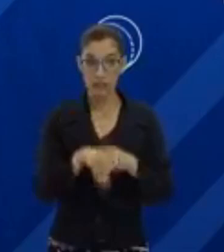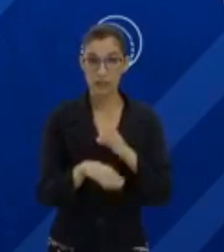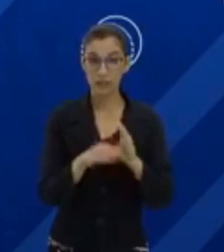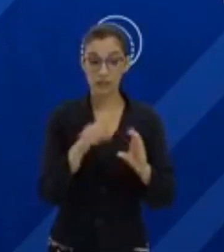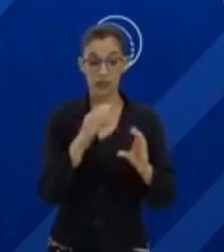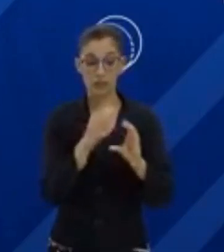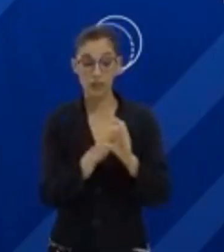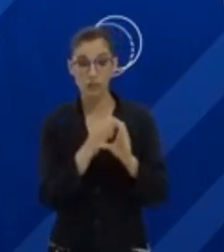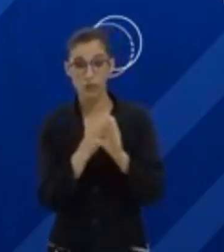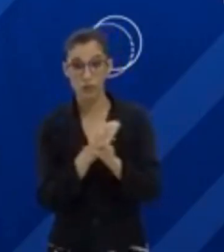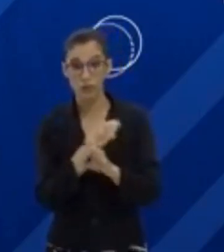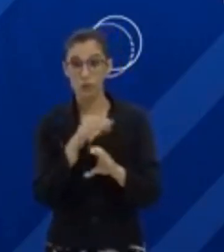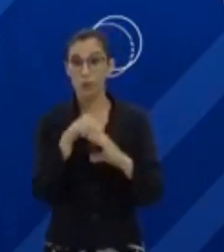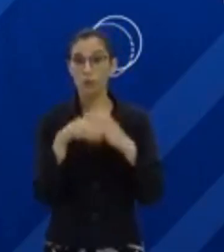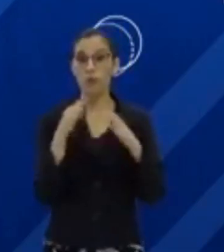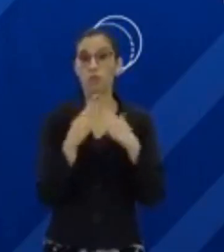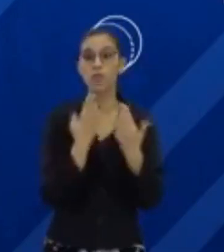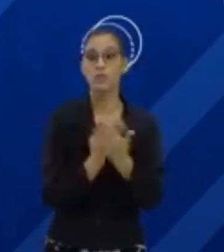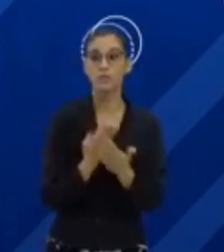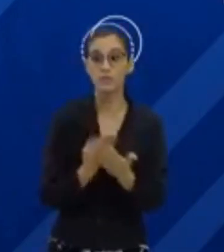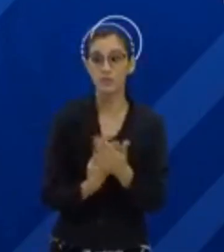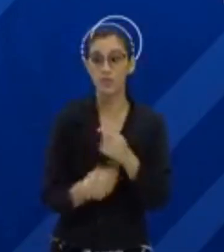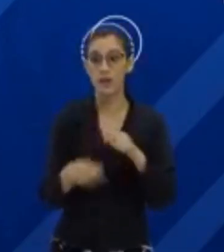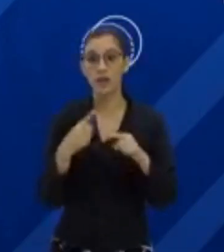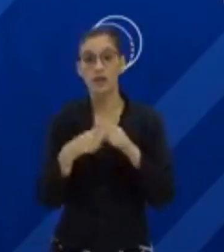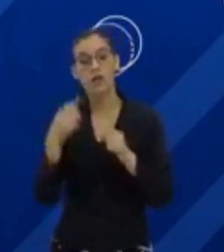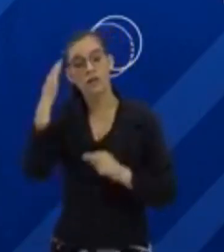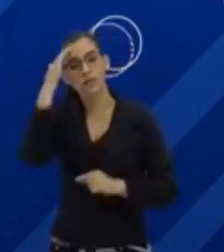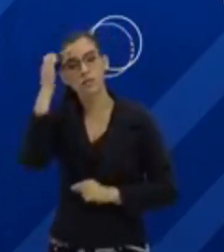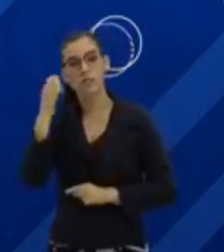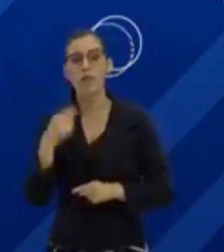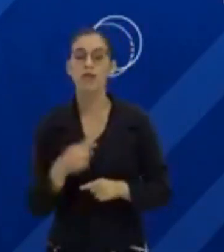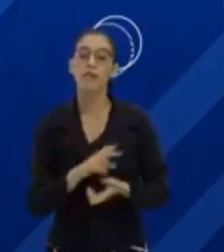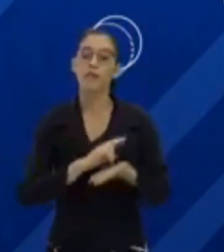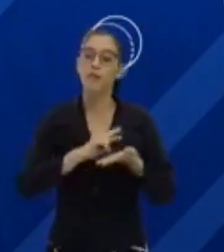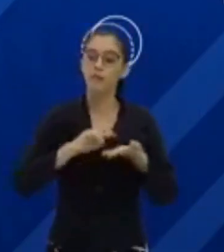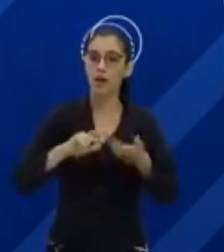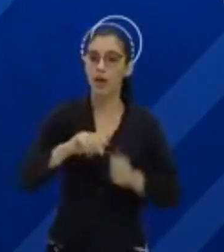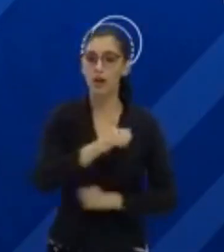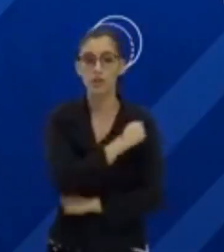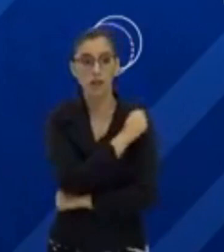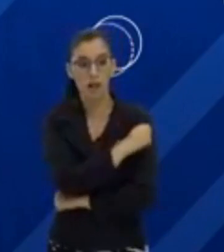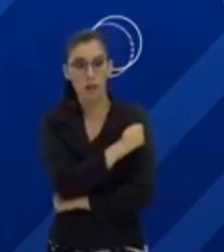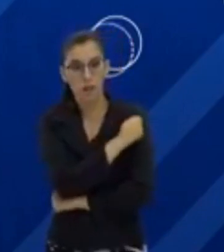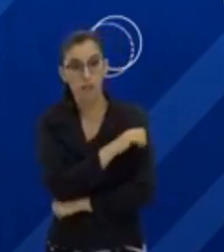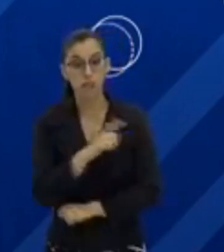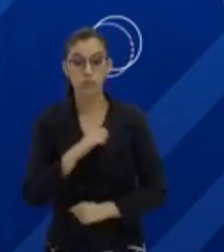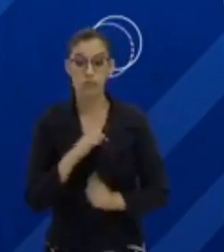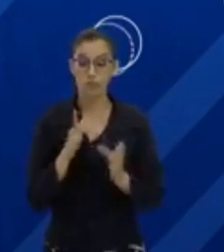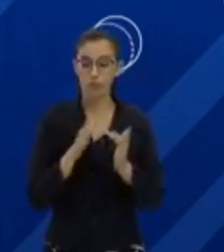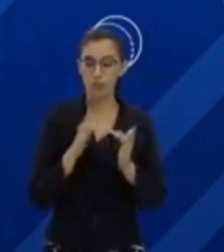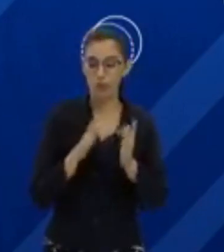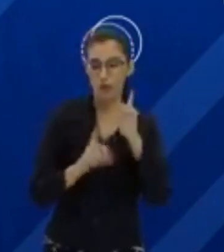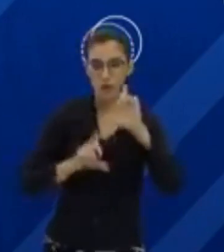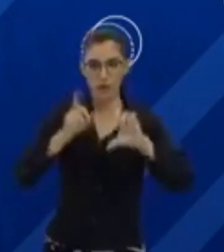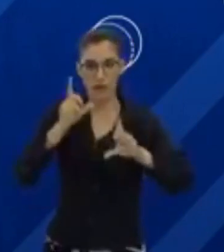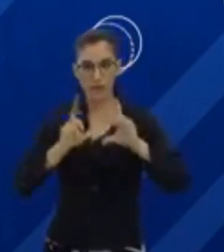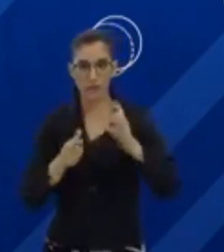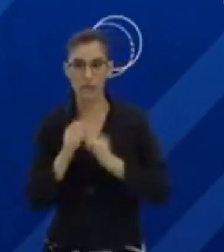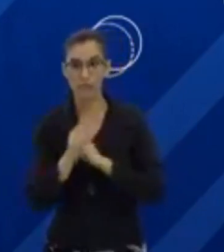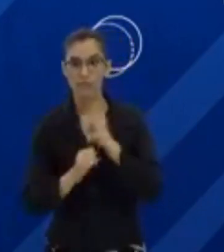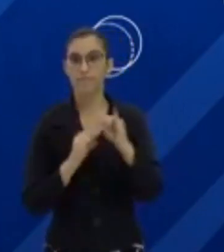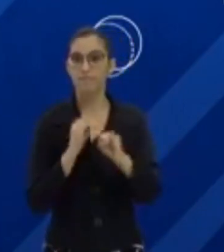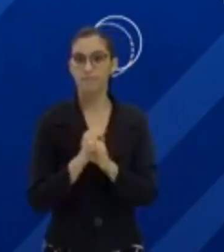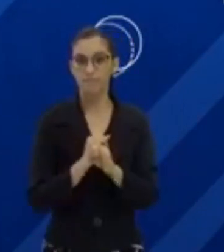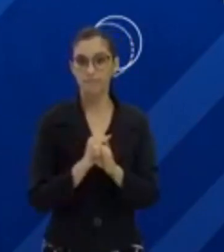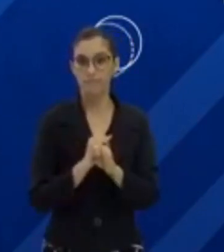conteúdos do seu currículo escolar. Porque nós sabemos que existem vários alunos que têm dificuldade em acessar essas aulas. Quero te dizer também que as nossas